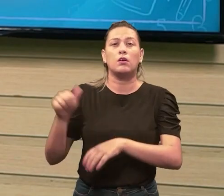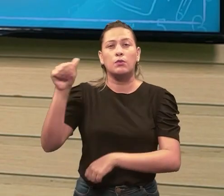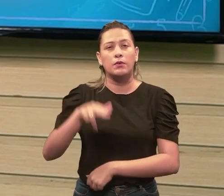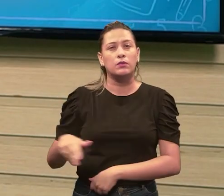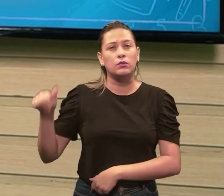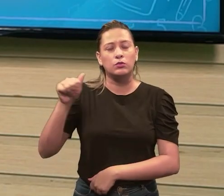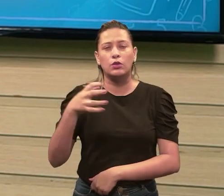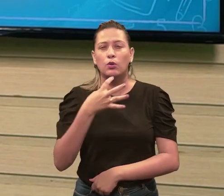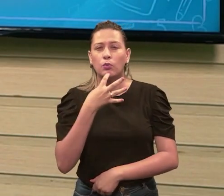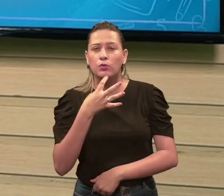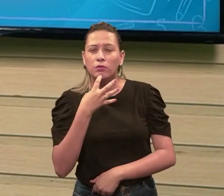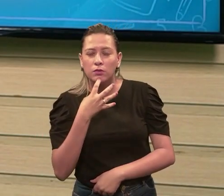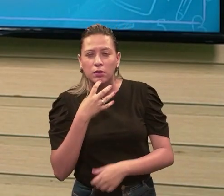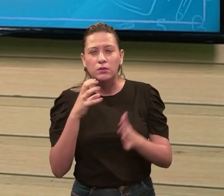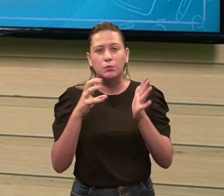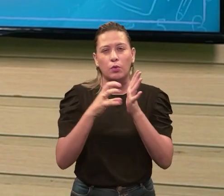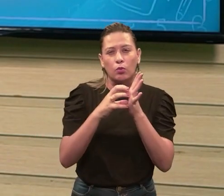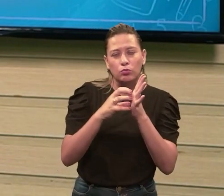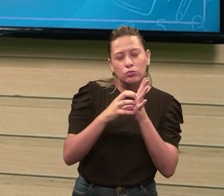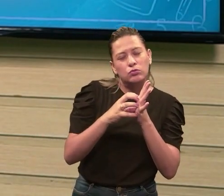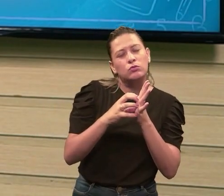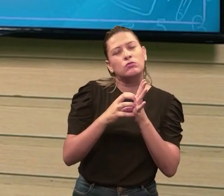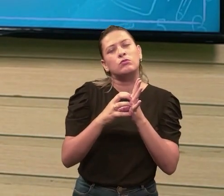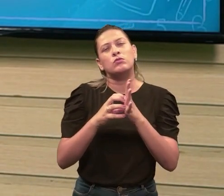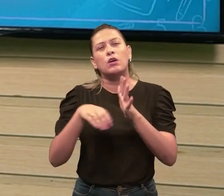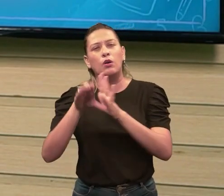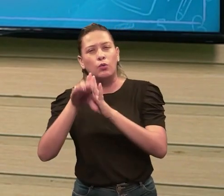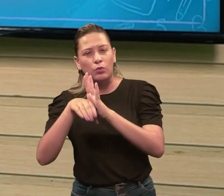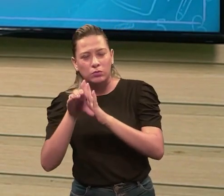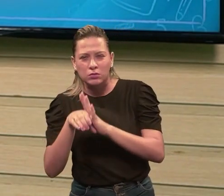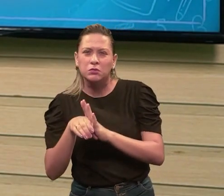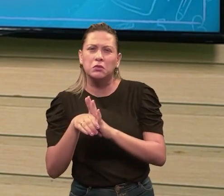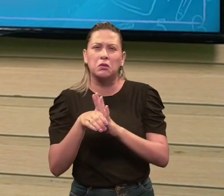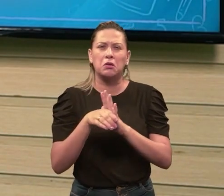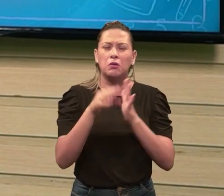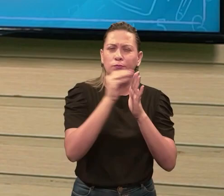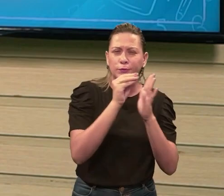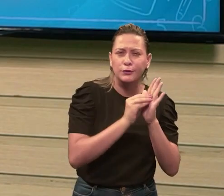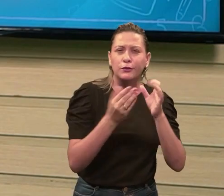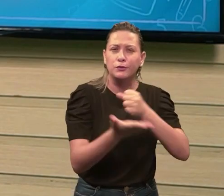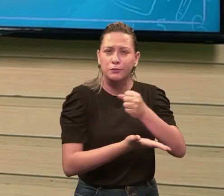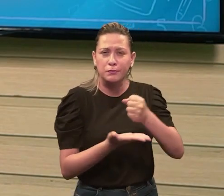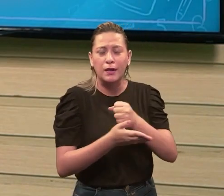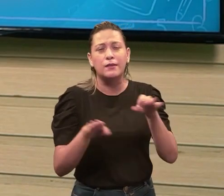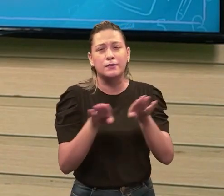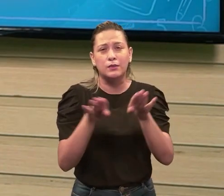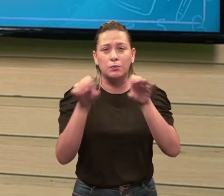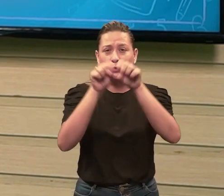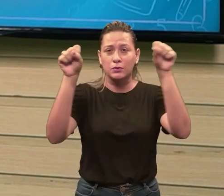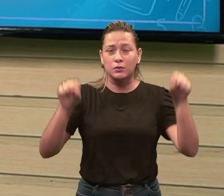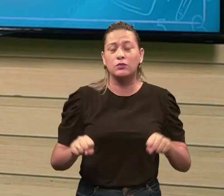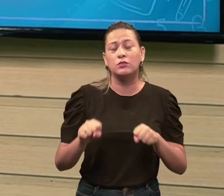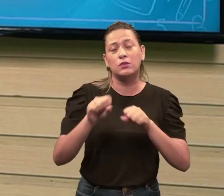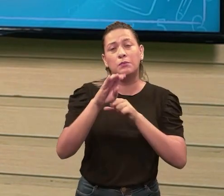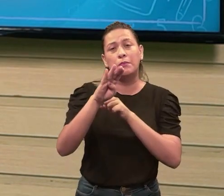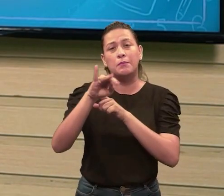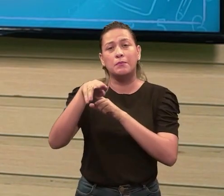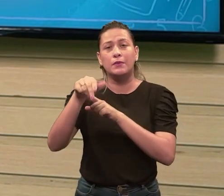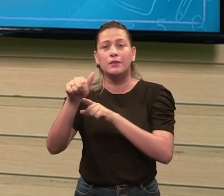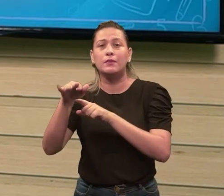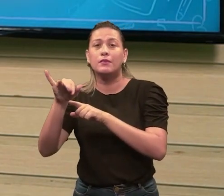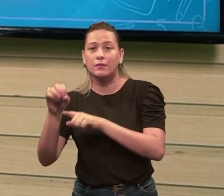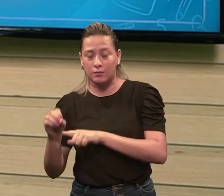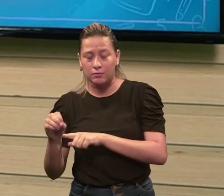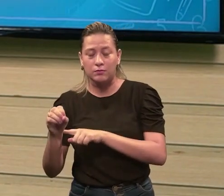simbologias, algumas coisas básicas e o sistema também binário, de transformação do